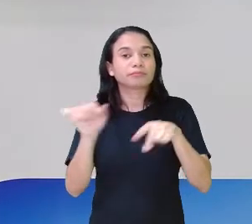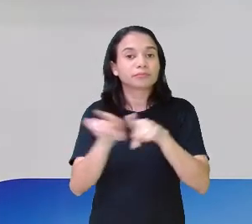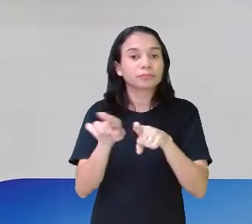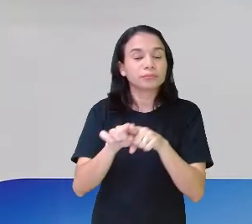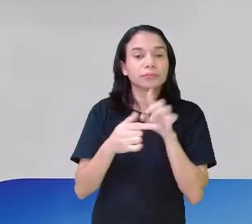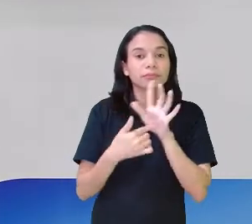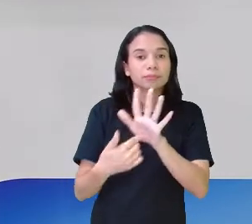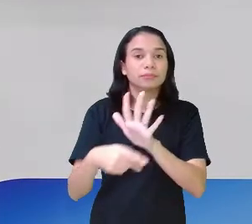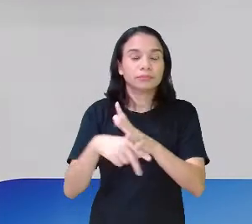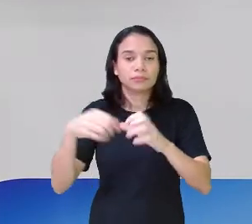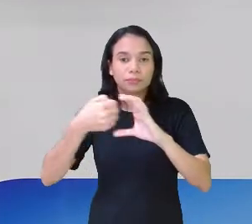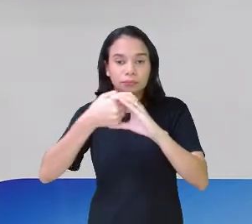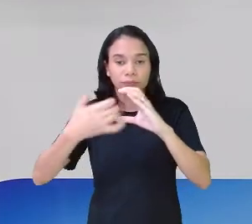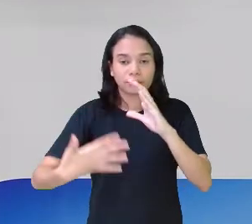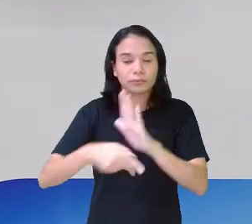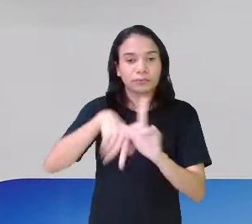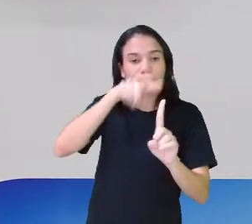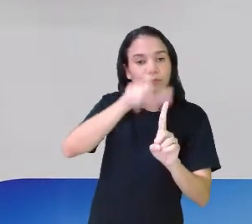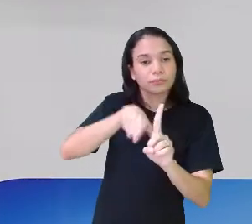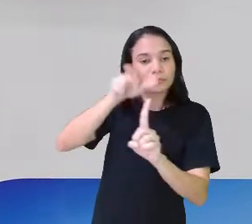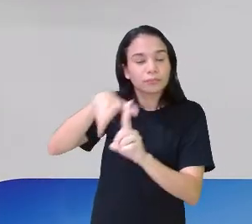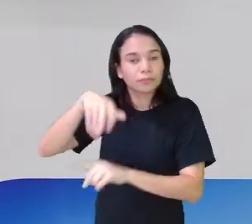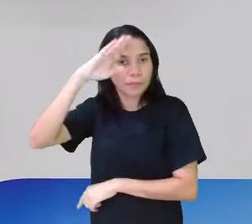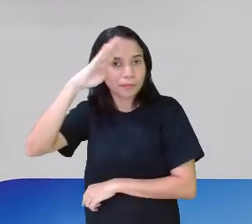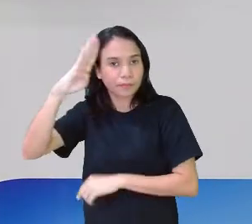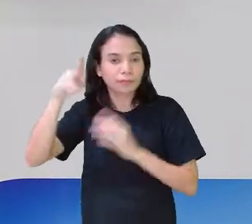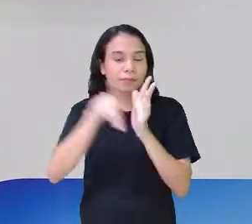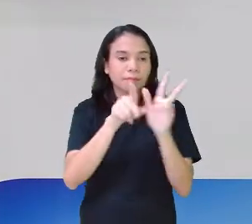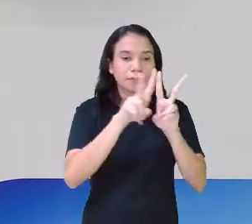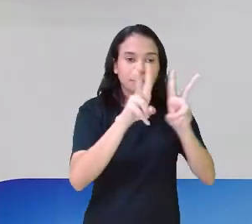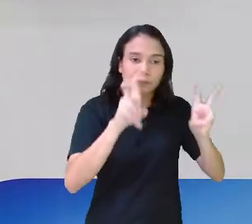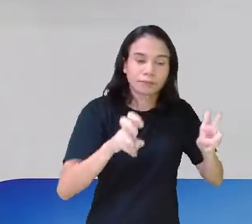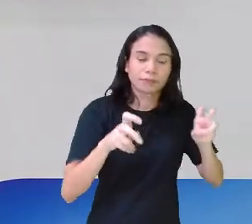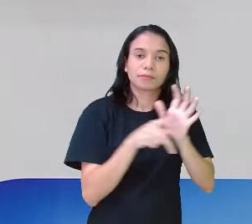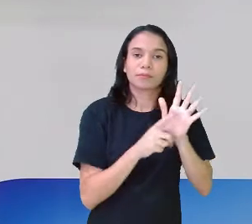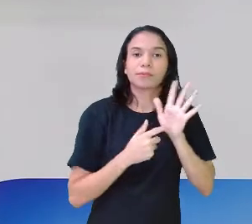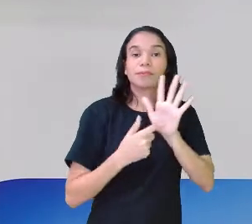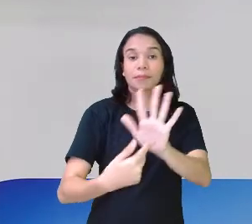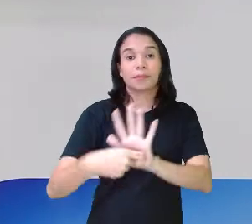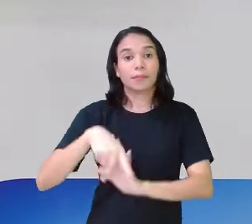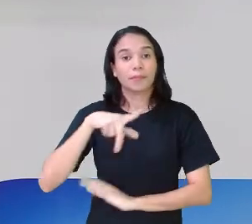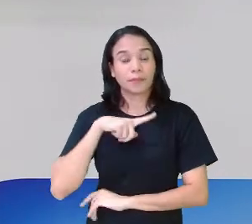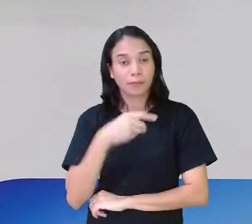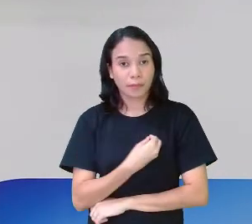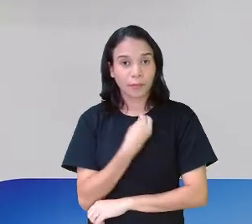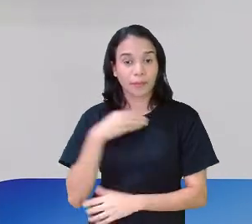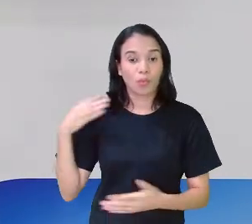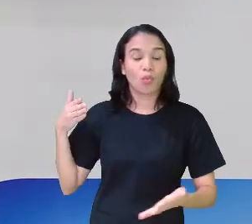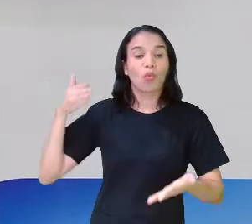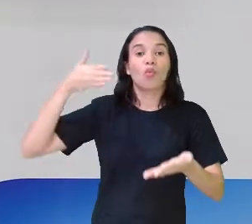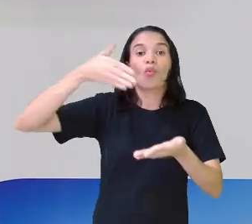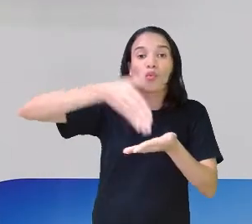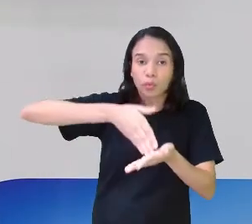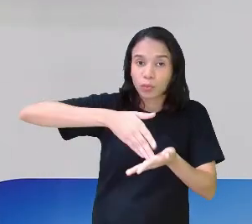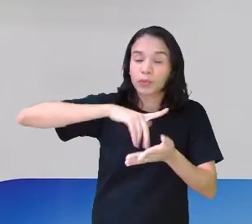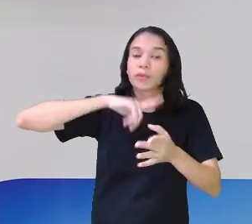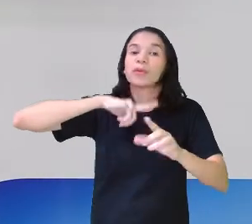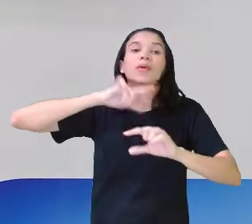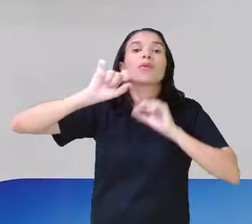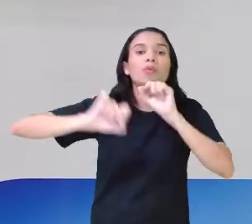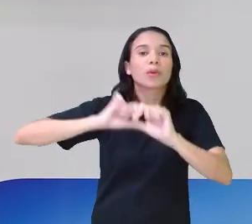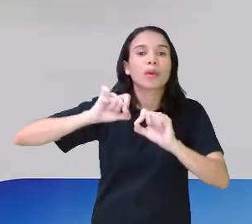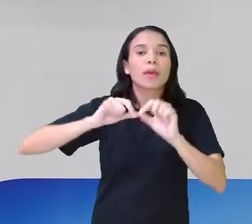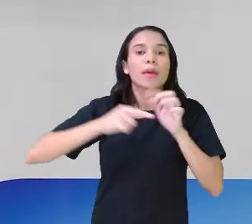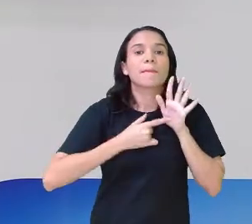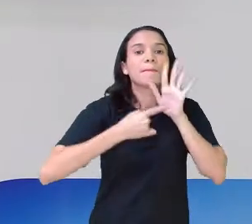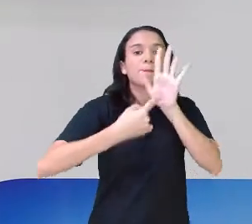algumas características dos personagens principais, o tema que aquele filme abordou. E no último parágrafo, o que é que ele faz? Ele